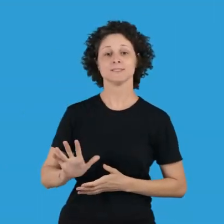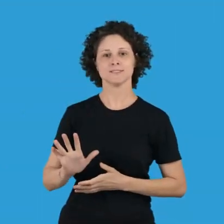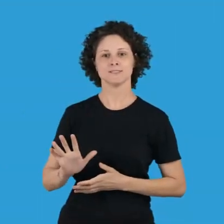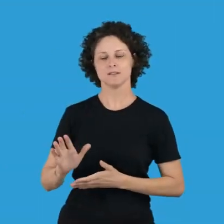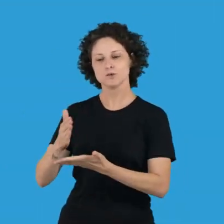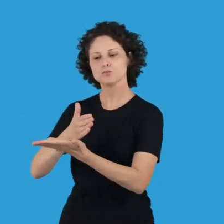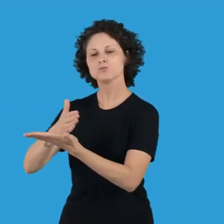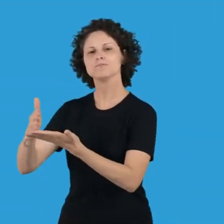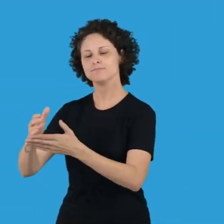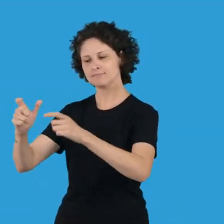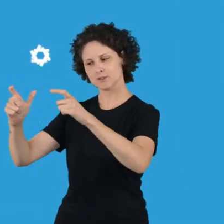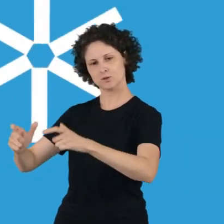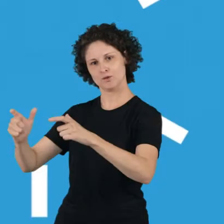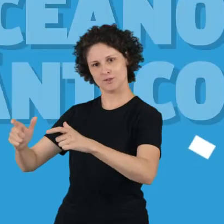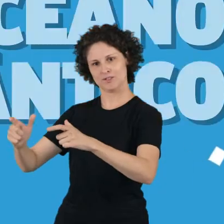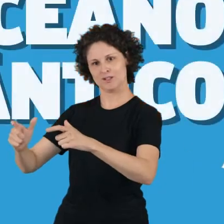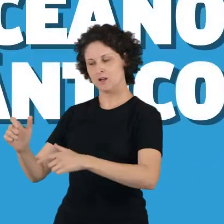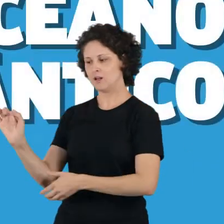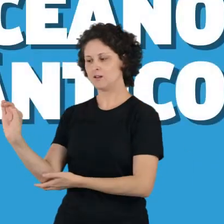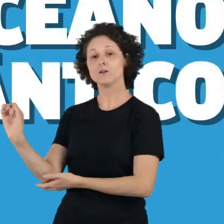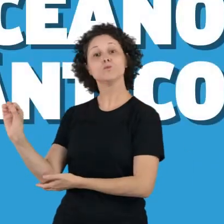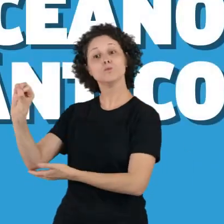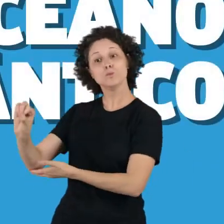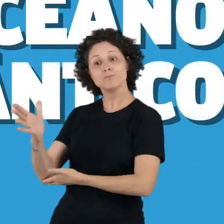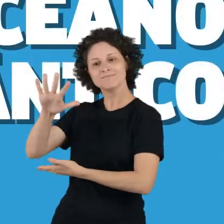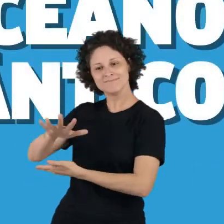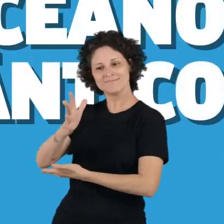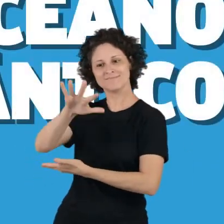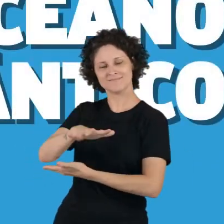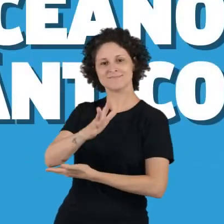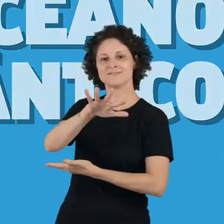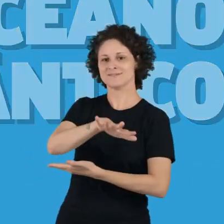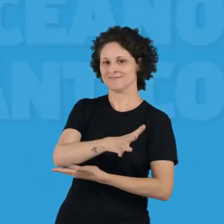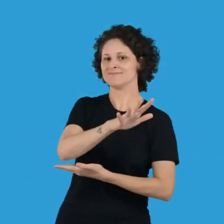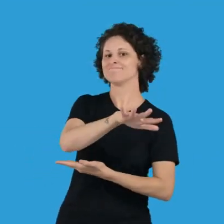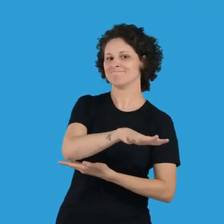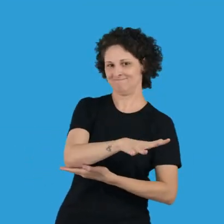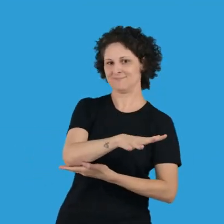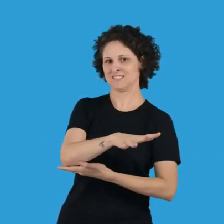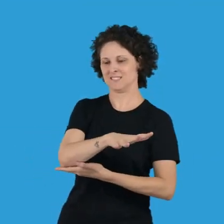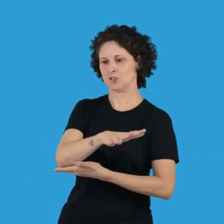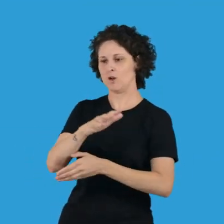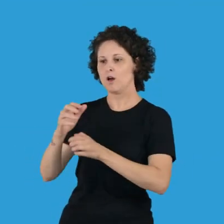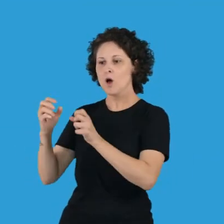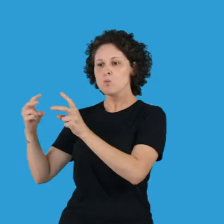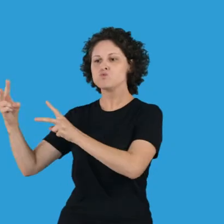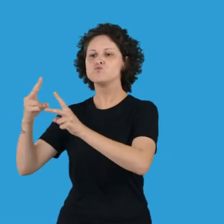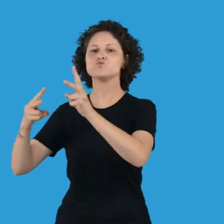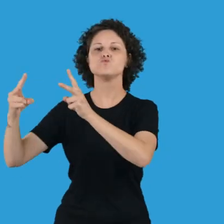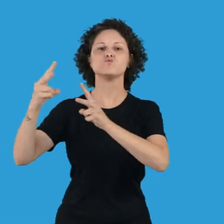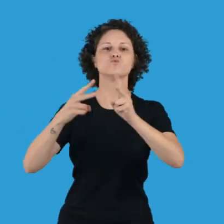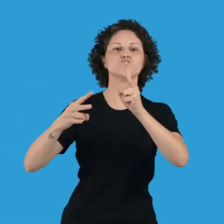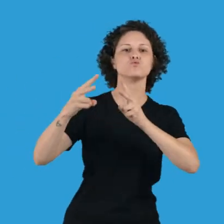Os rios aéreos são formados no Oceano Atlântico e então são trazidos pelo vento até a Floresta Amazônica. Lá,